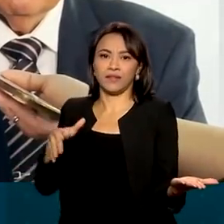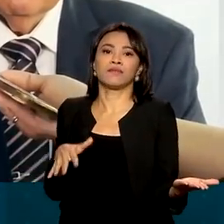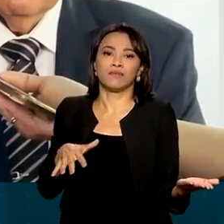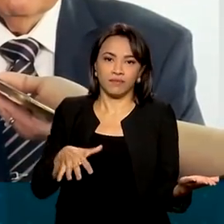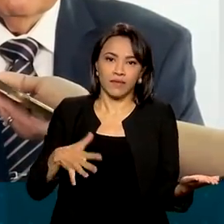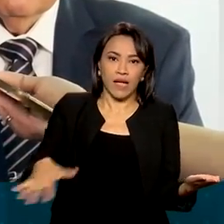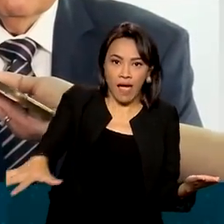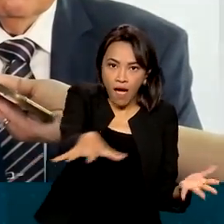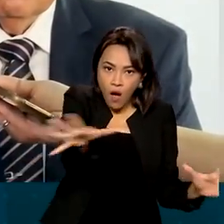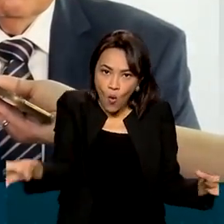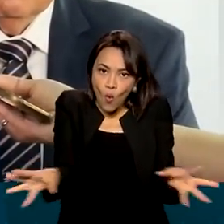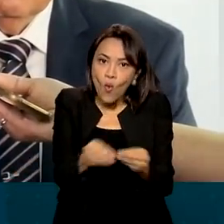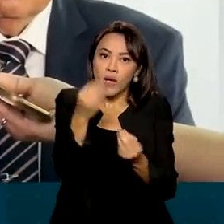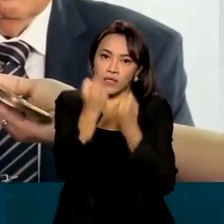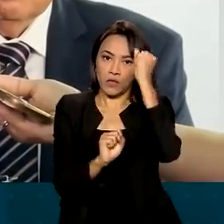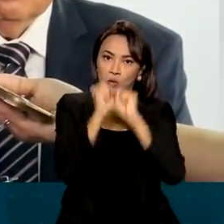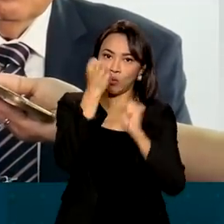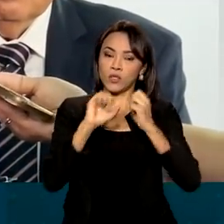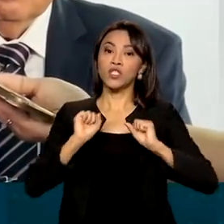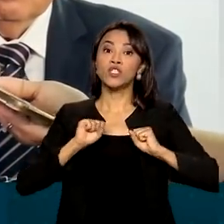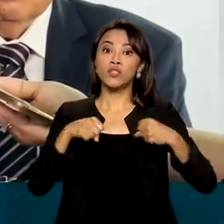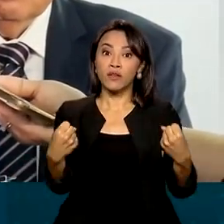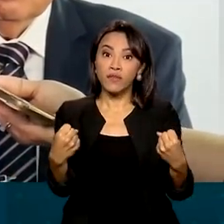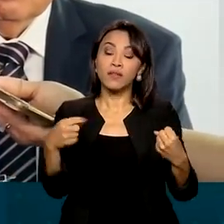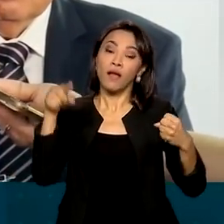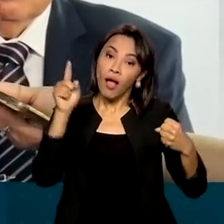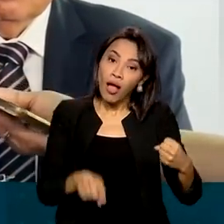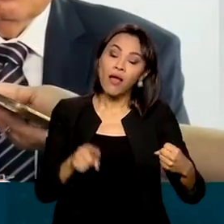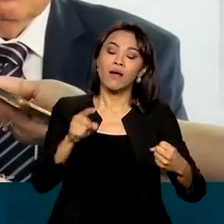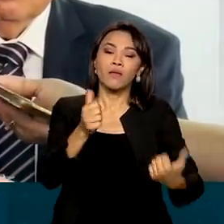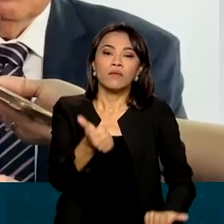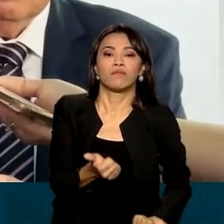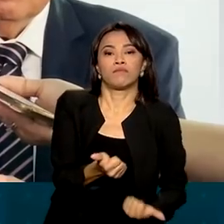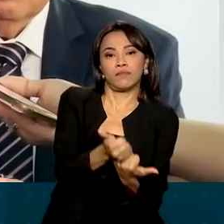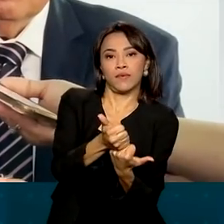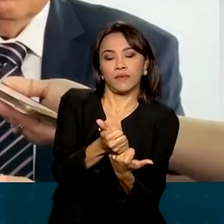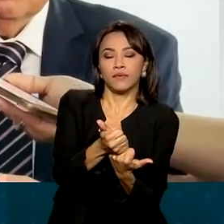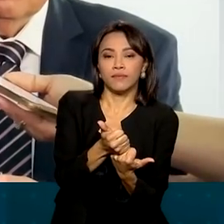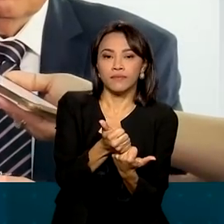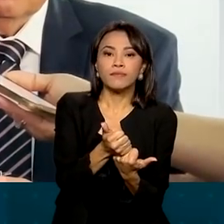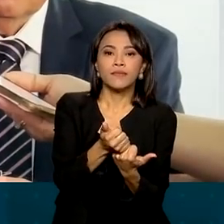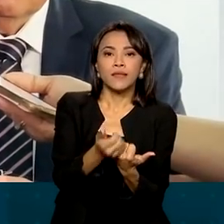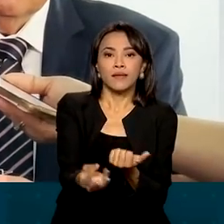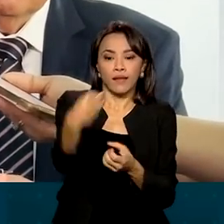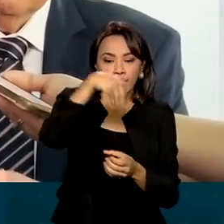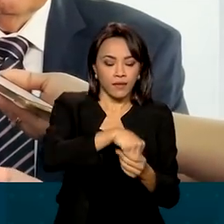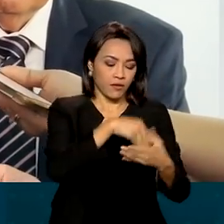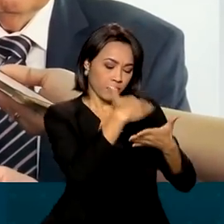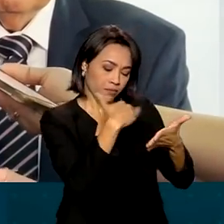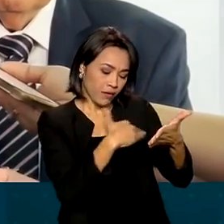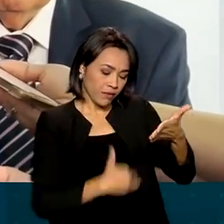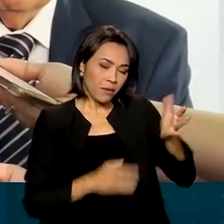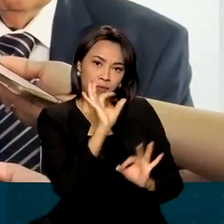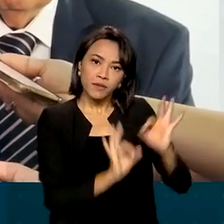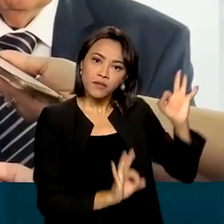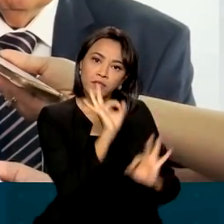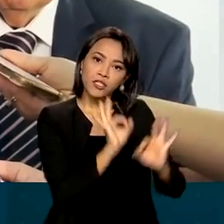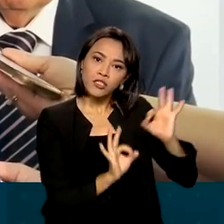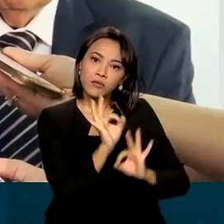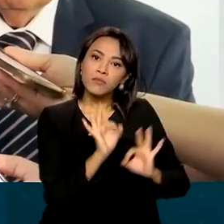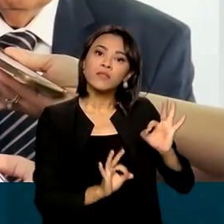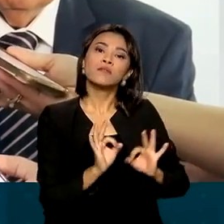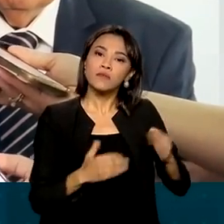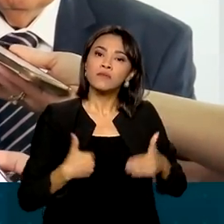base industrial de defesa tem sido um suporte dentro de um planejamento do Ministério da Defesa para que a gente